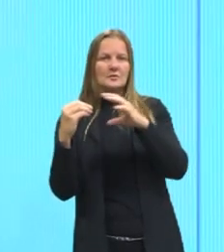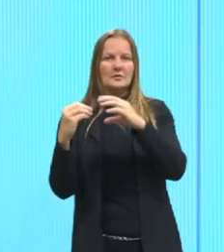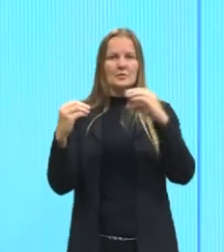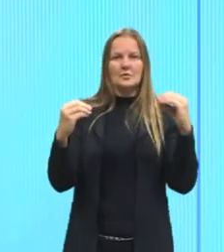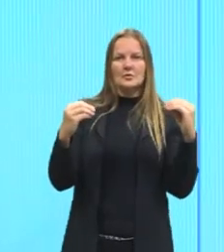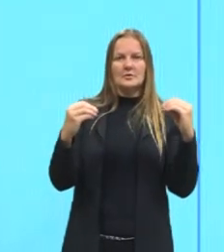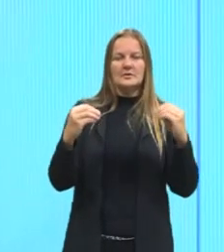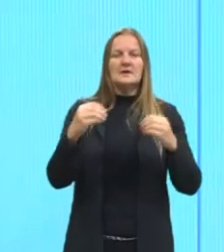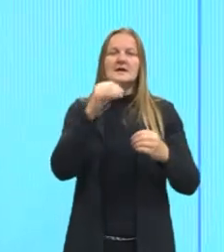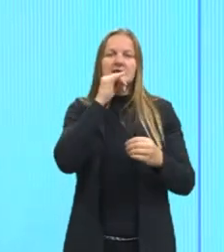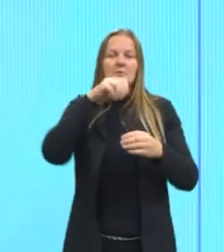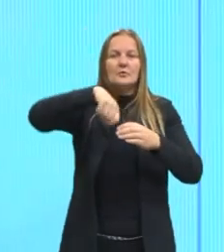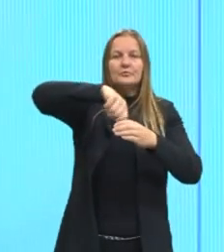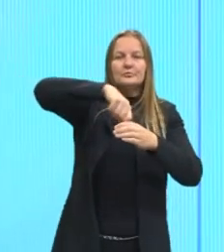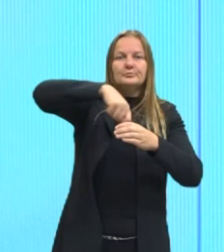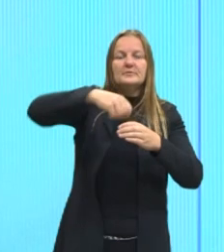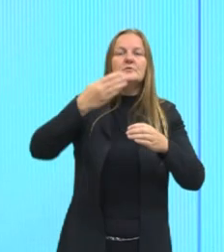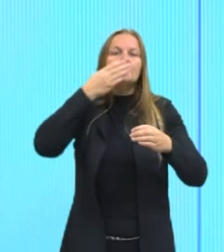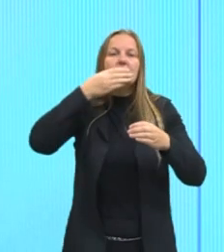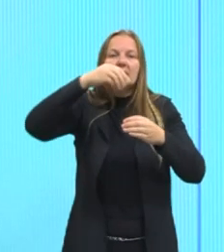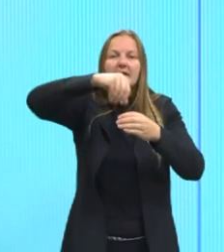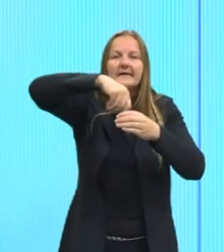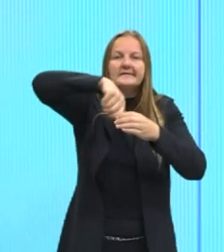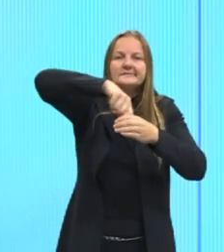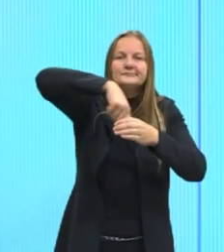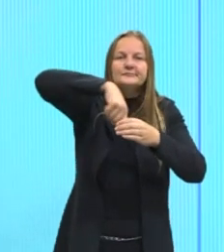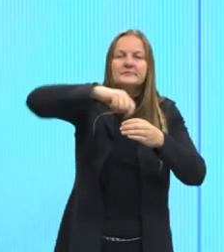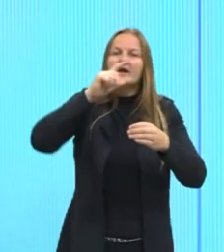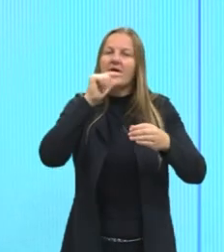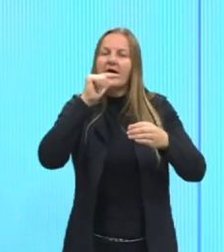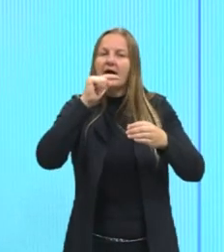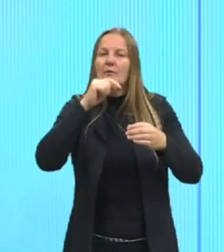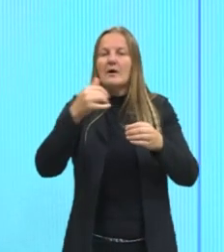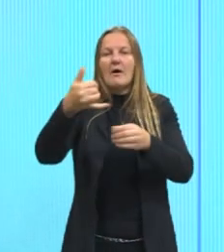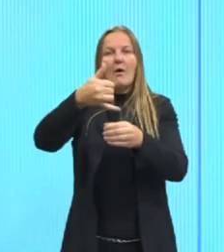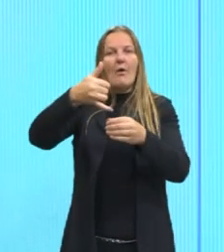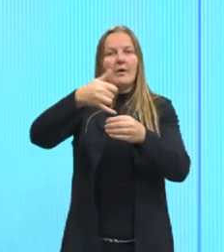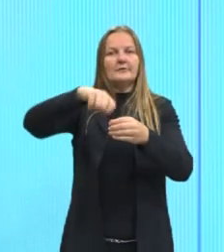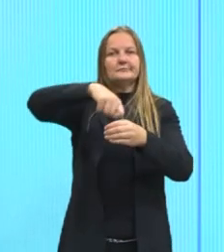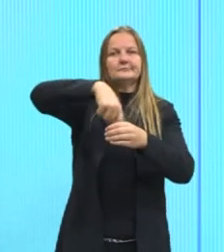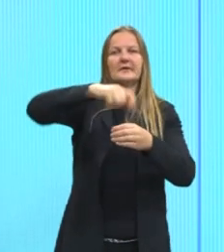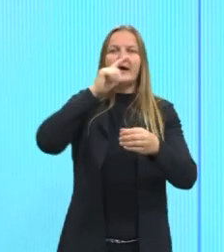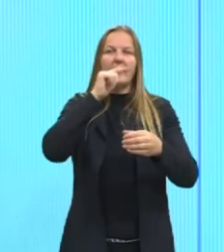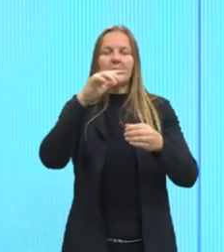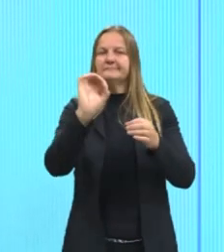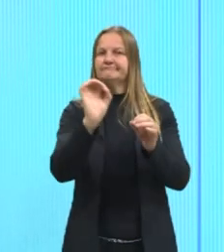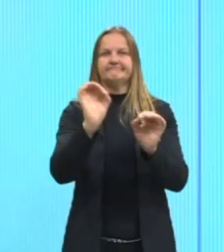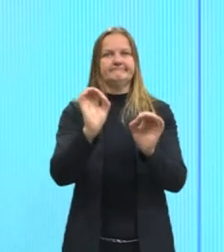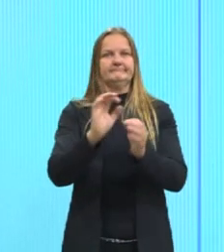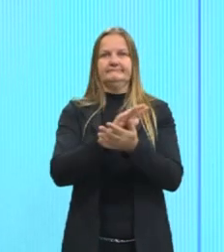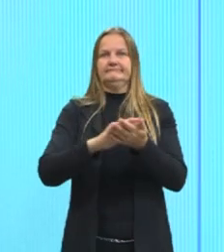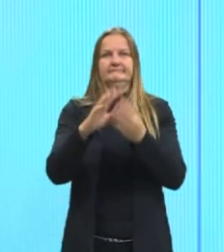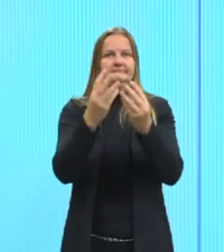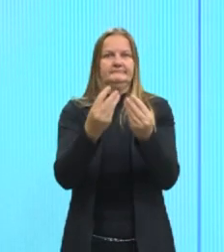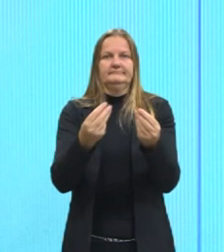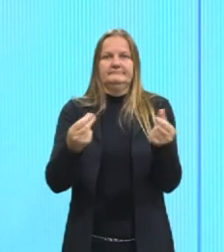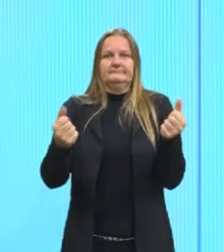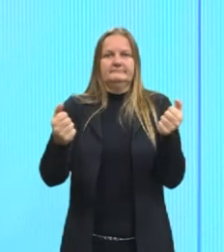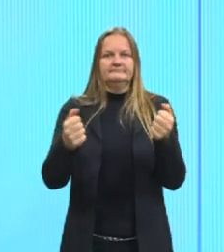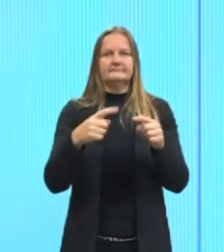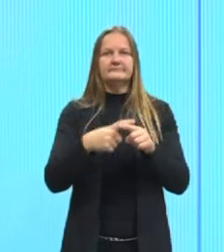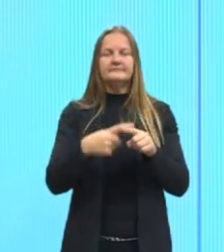açúcar se dissolver em grandes quantidades na água ao passo que o óleo não se dissolve. E aqui traz a